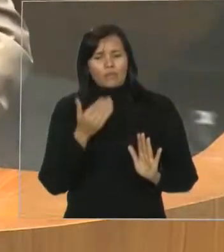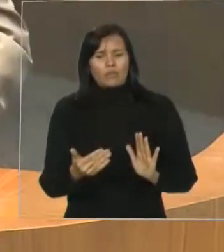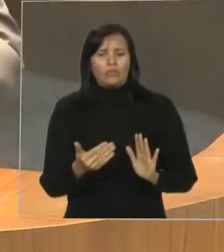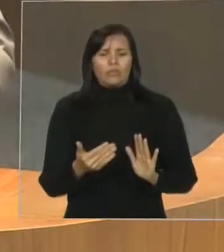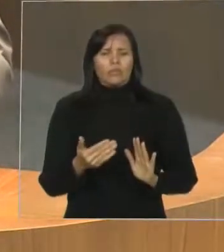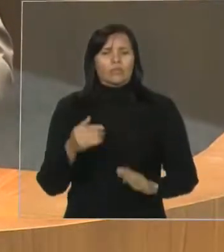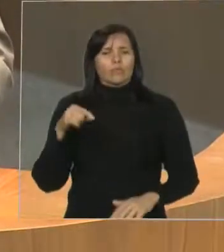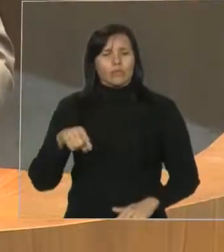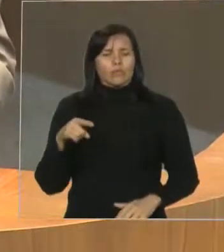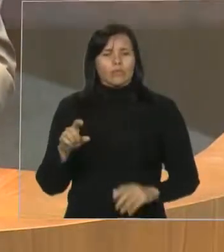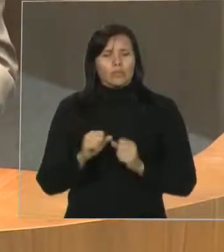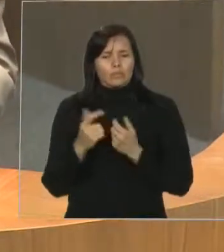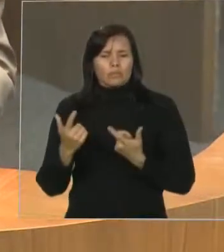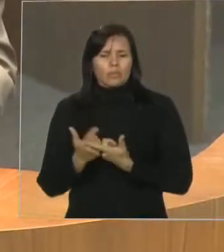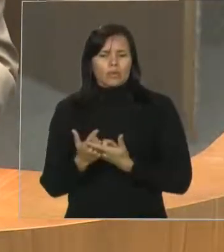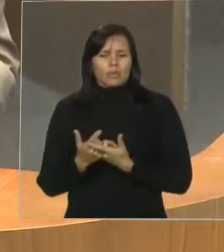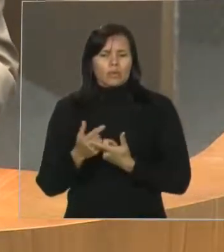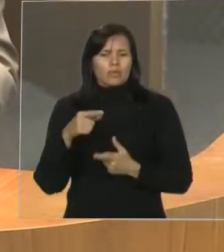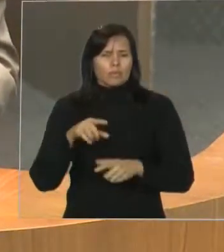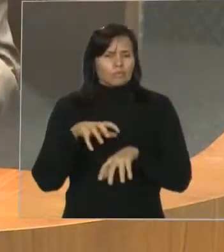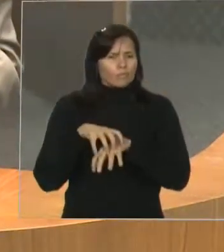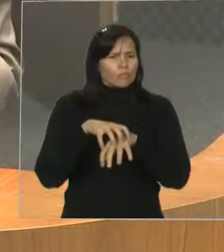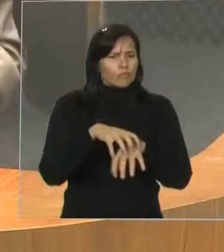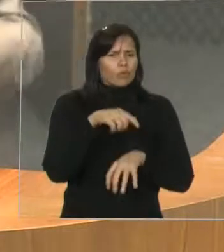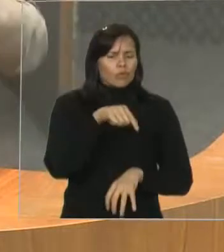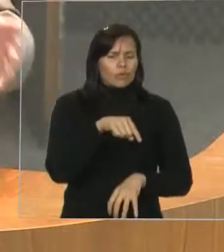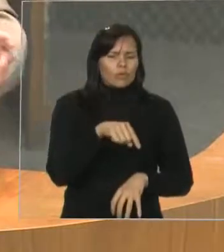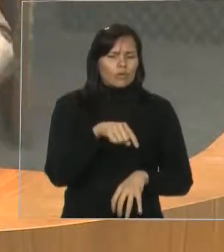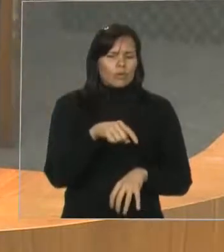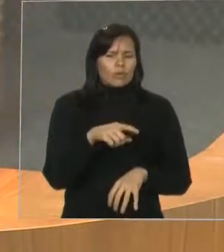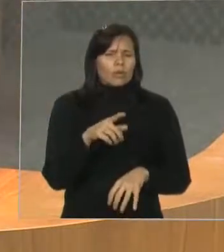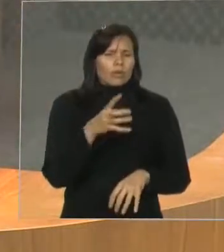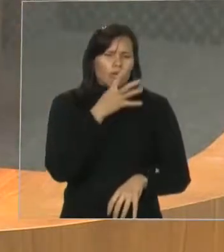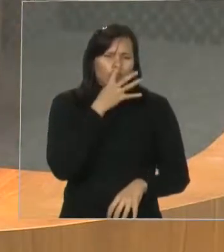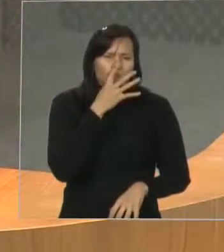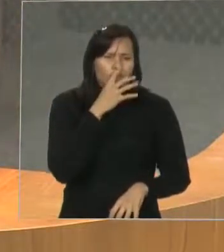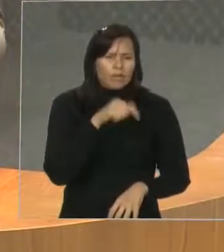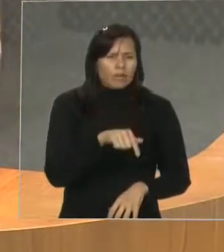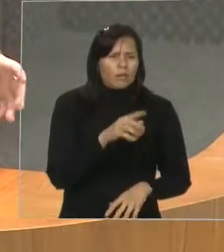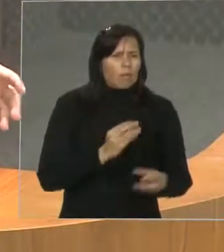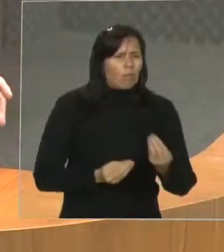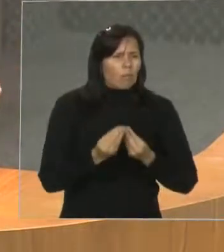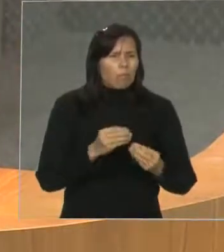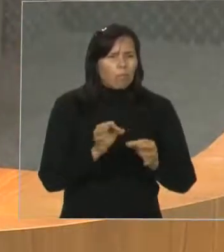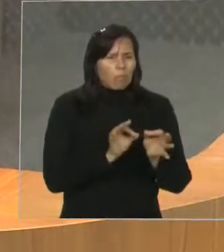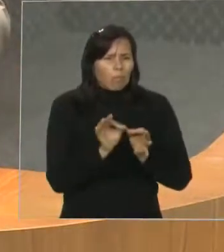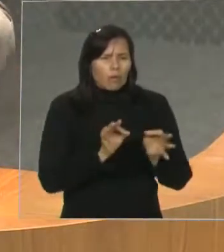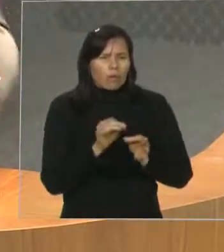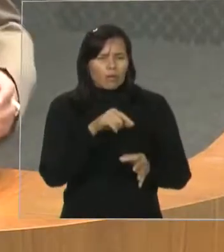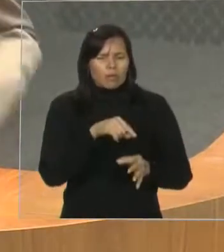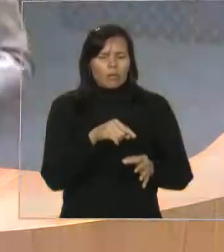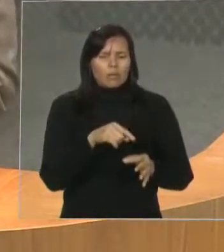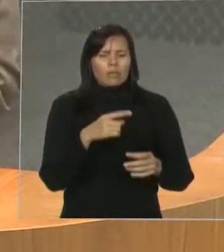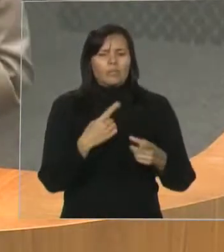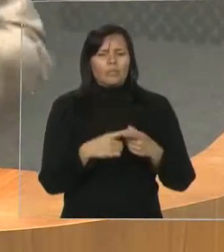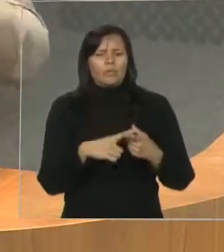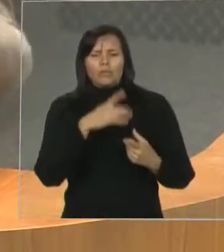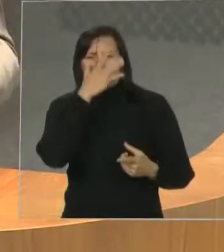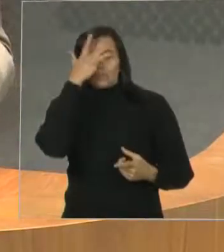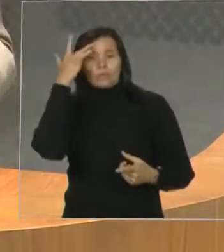desta casa para acompanhar os serviços de transporte do ferro e boche, porque o internauta indignado,